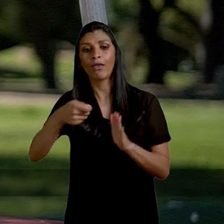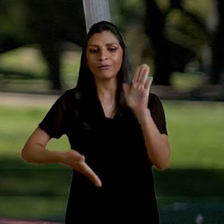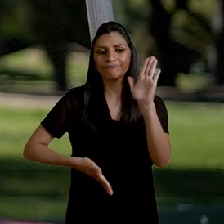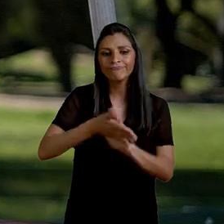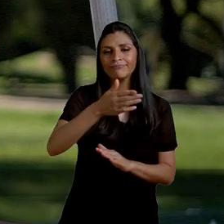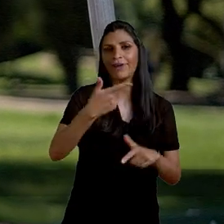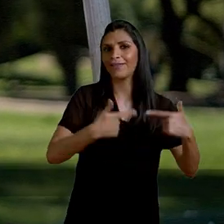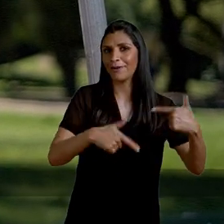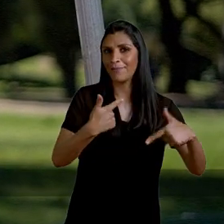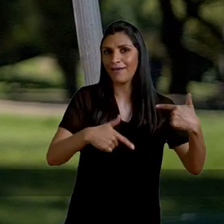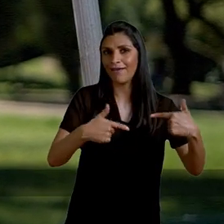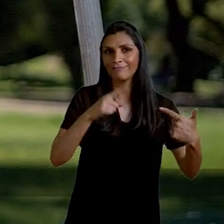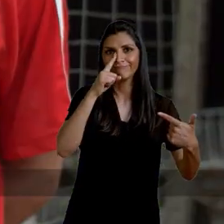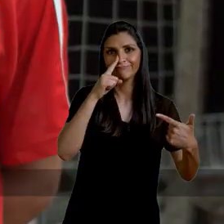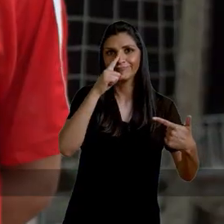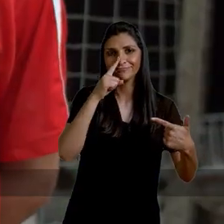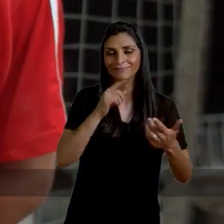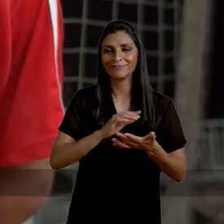se arrisca para trabalhar.